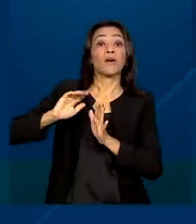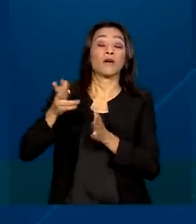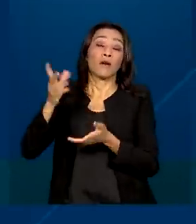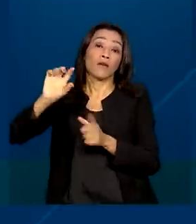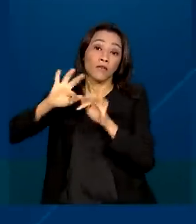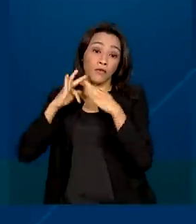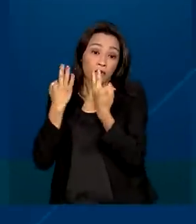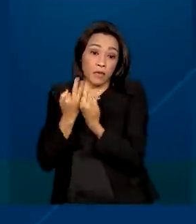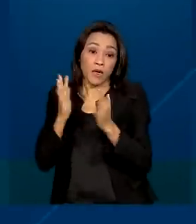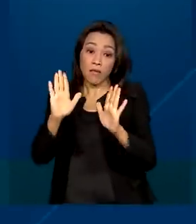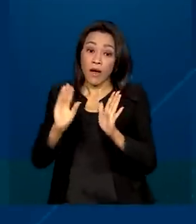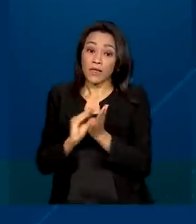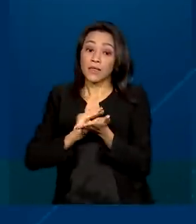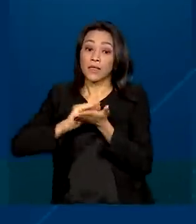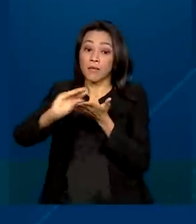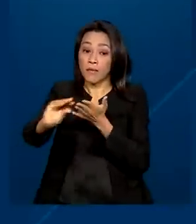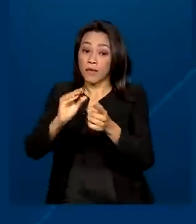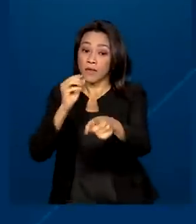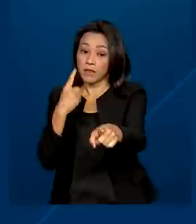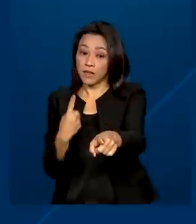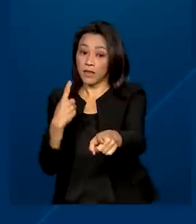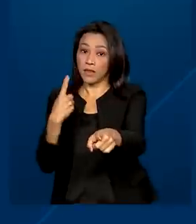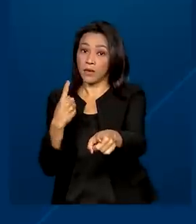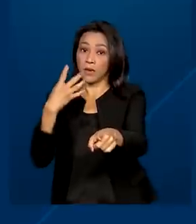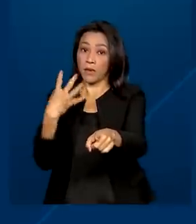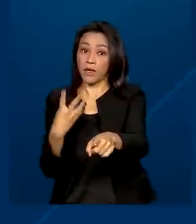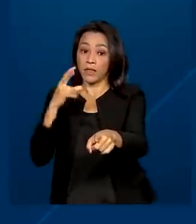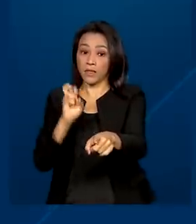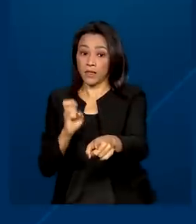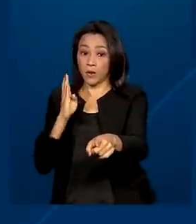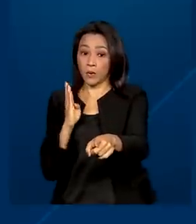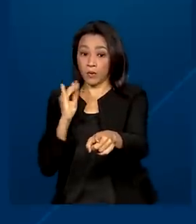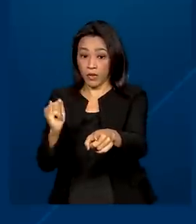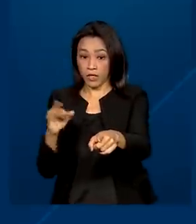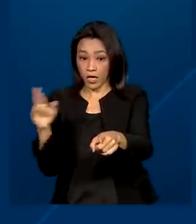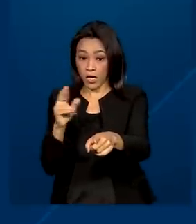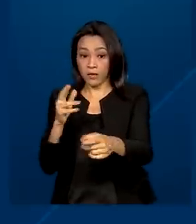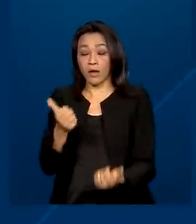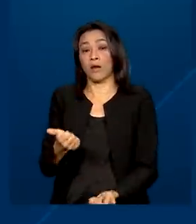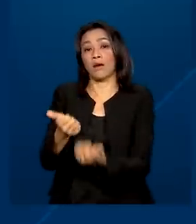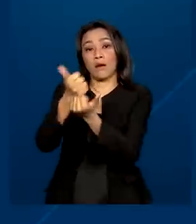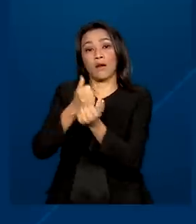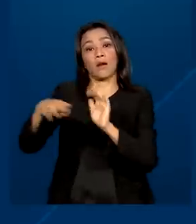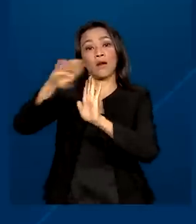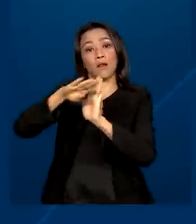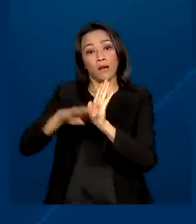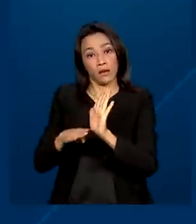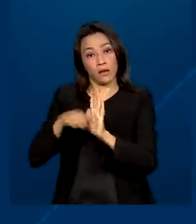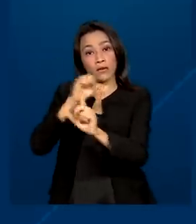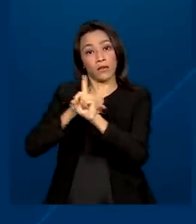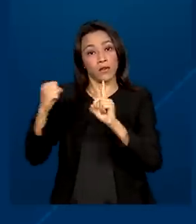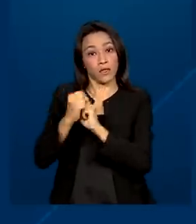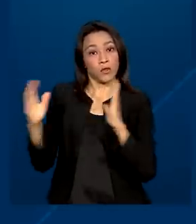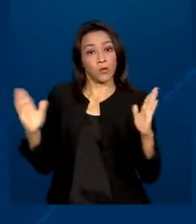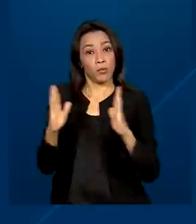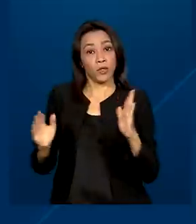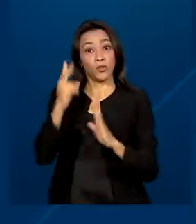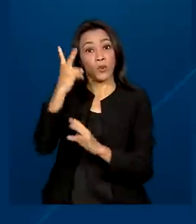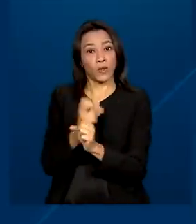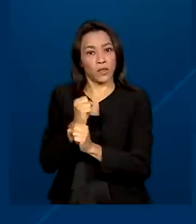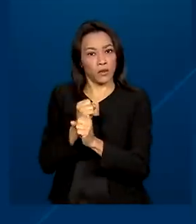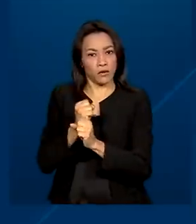mas libera R 145 bilhões para bancar programas sociais por dois anos em vez de quatro.